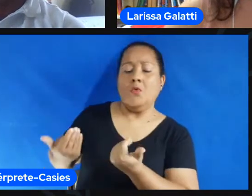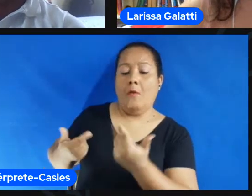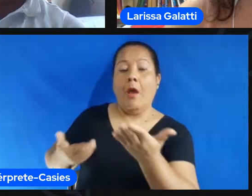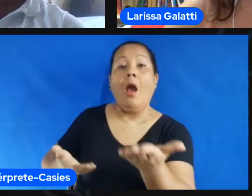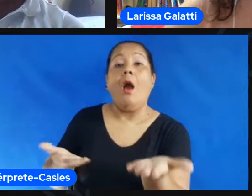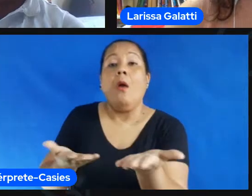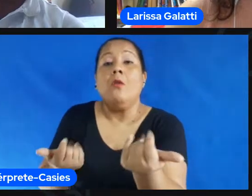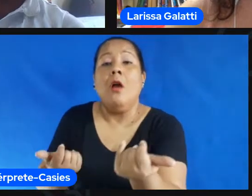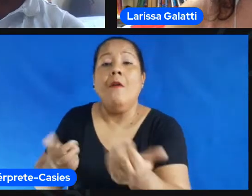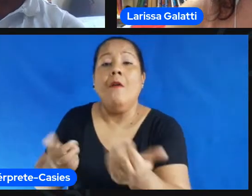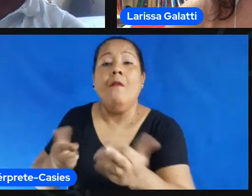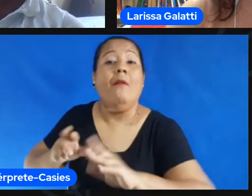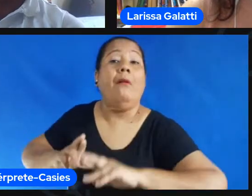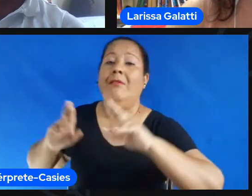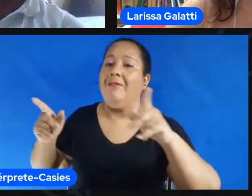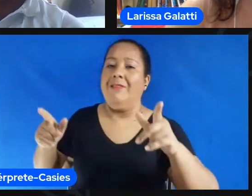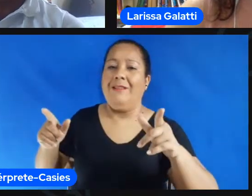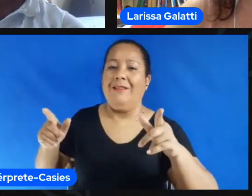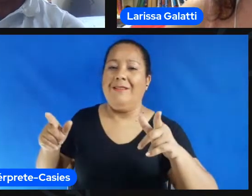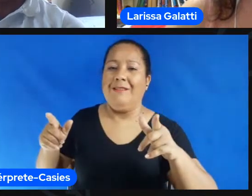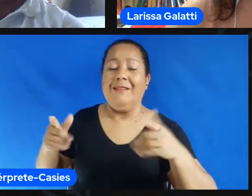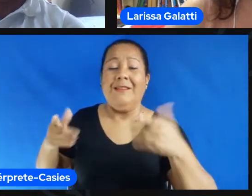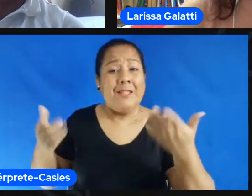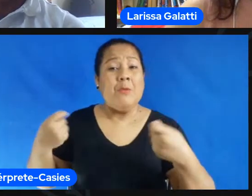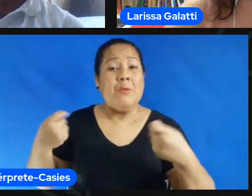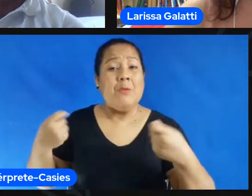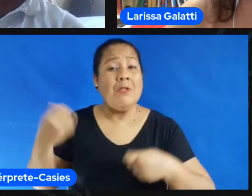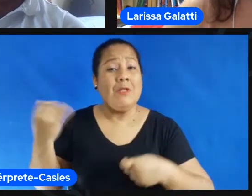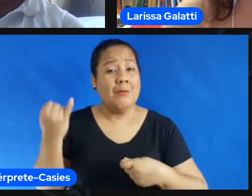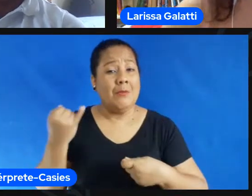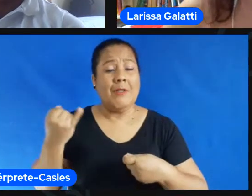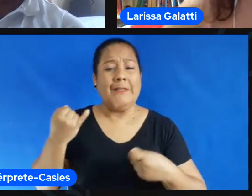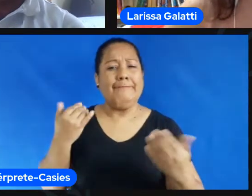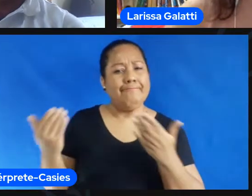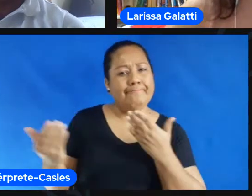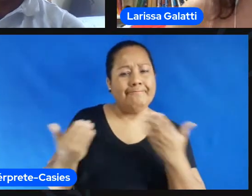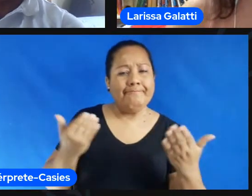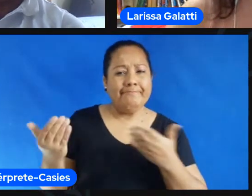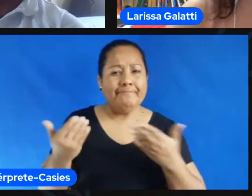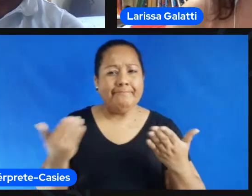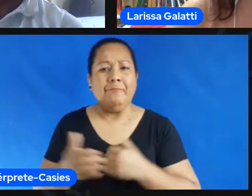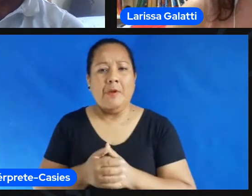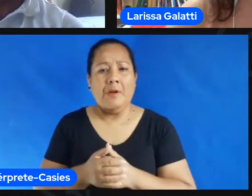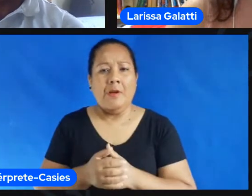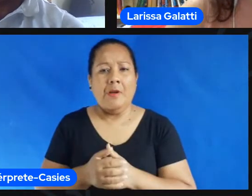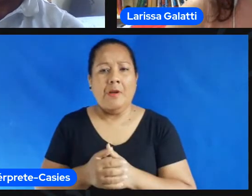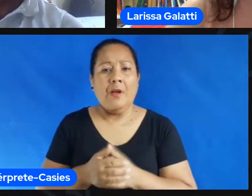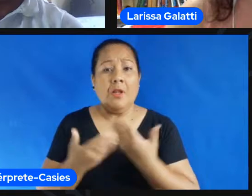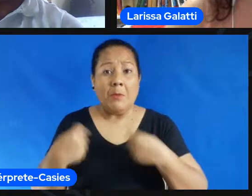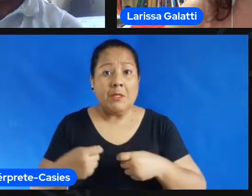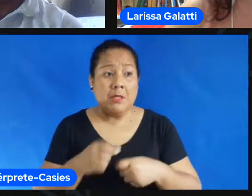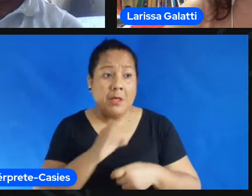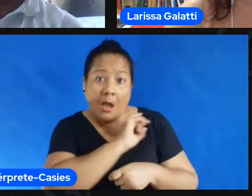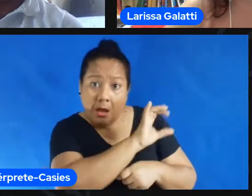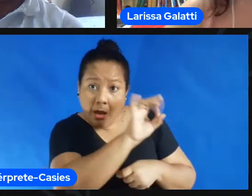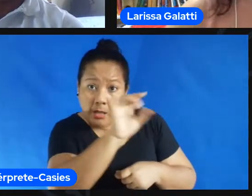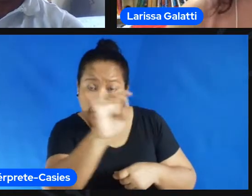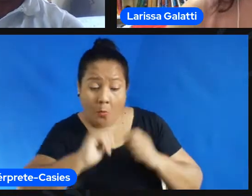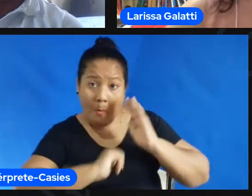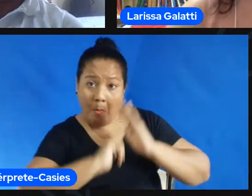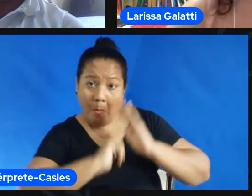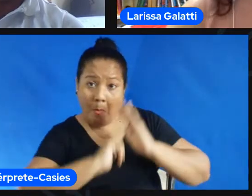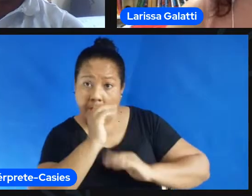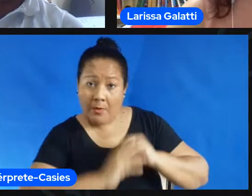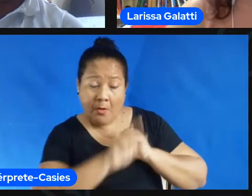desafios né que estão colocados aqui como é que a gente pode se propor mesmo a mudar a prática e não pensar em coisas tão distantes nossa